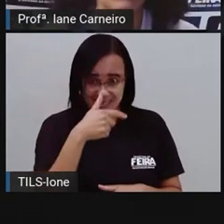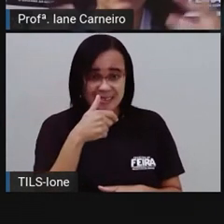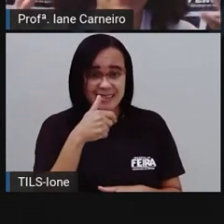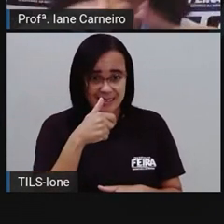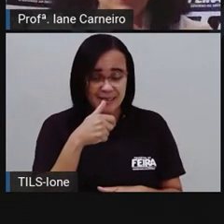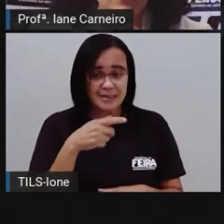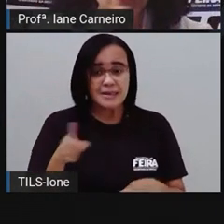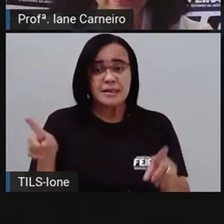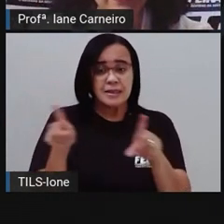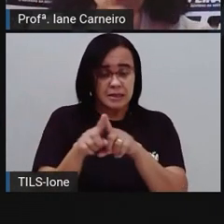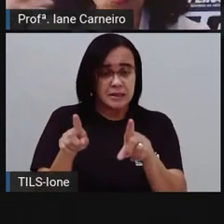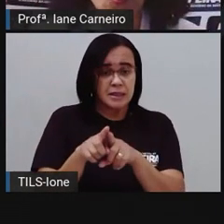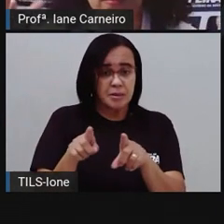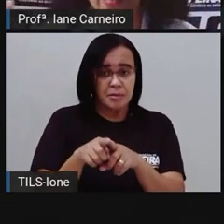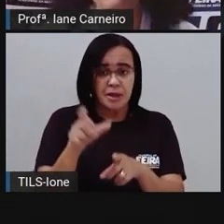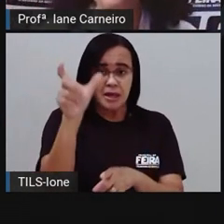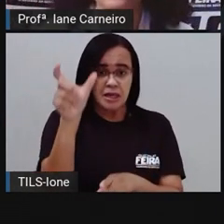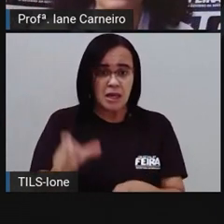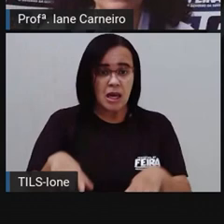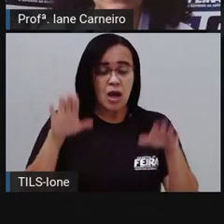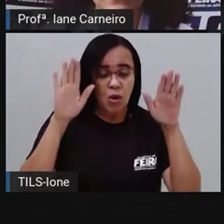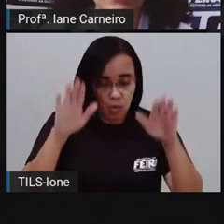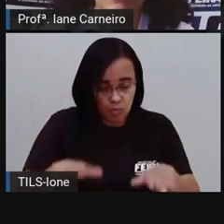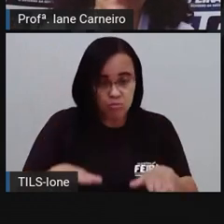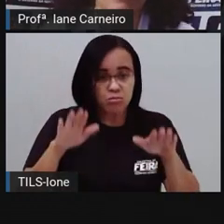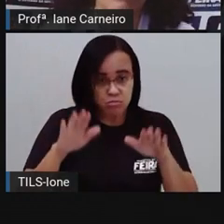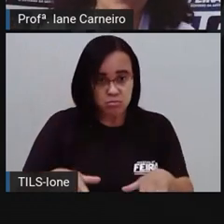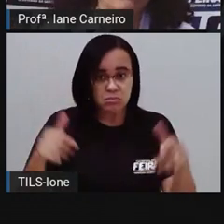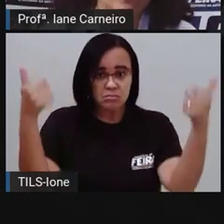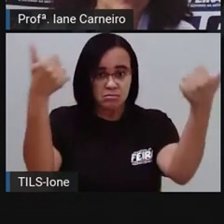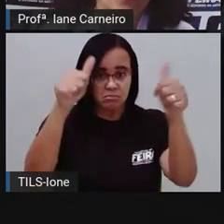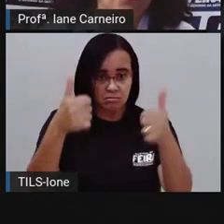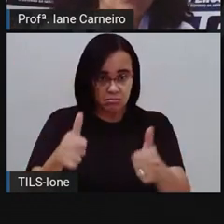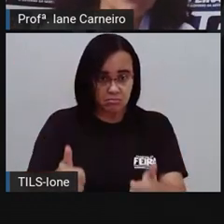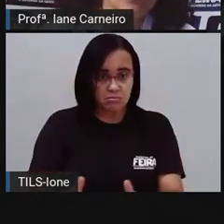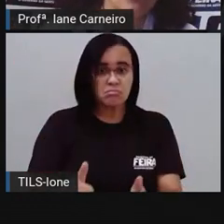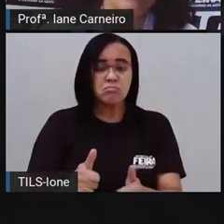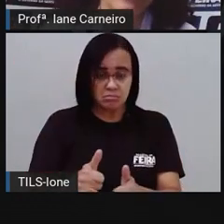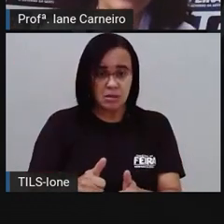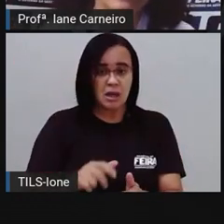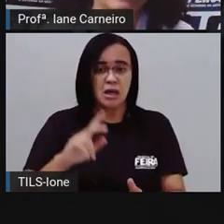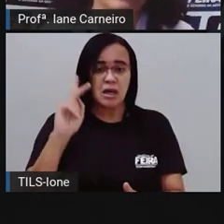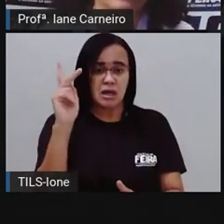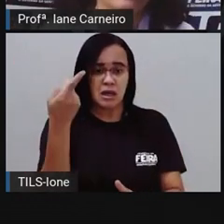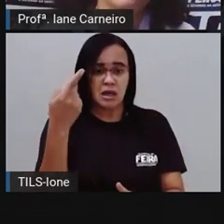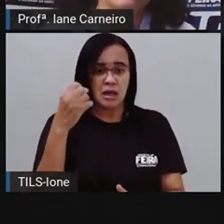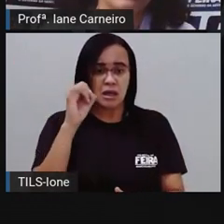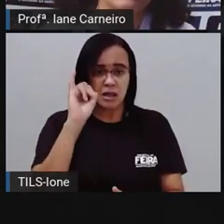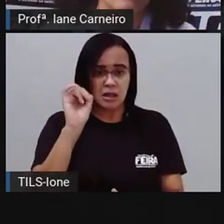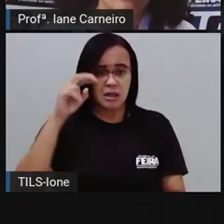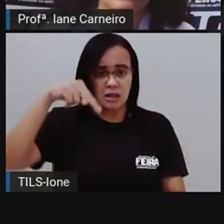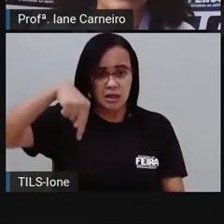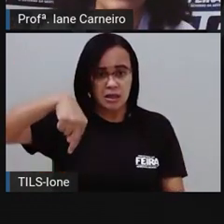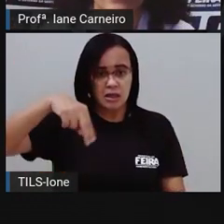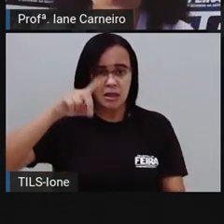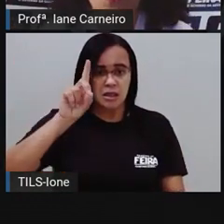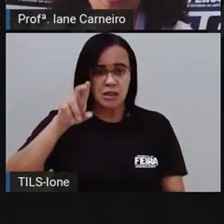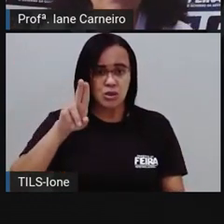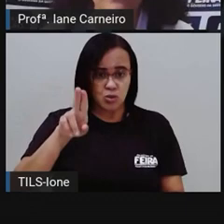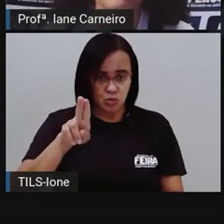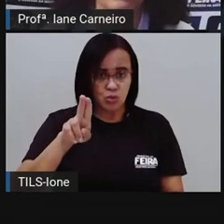uma divindade hindu, né? Que mostra um pouco de como é que essa cor